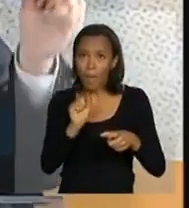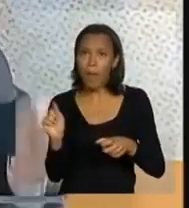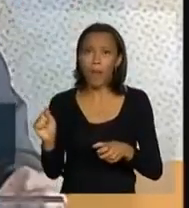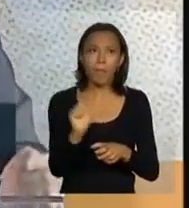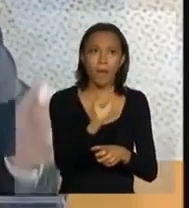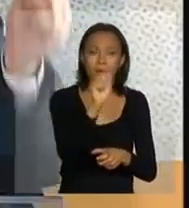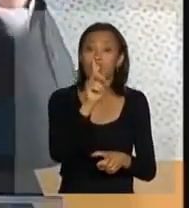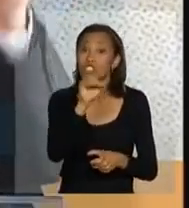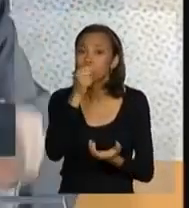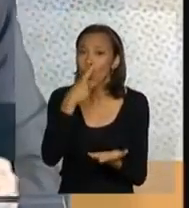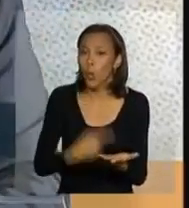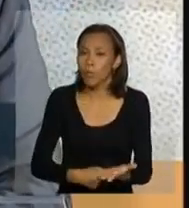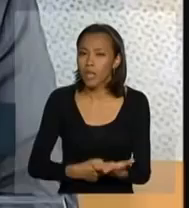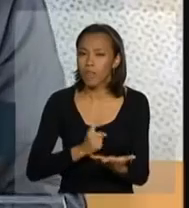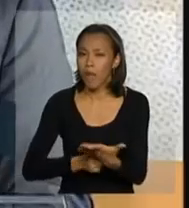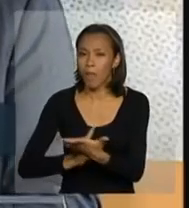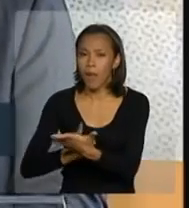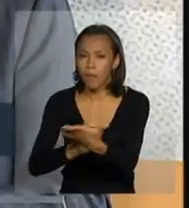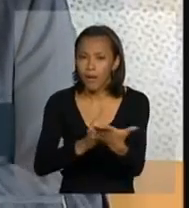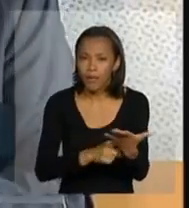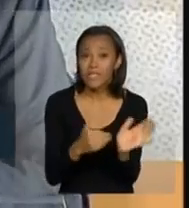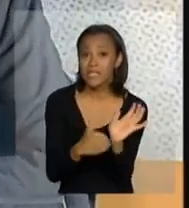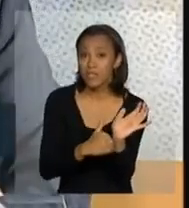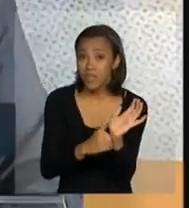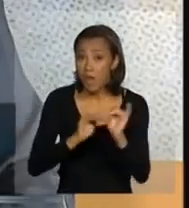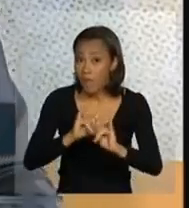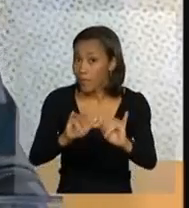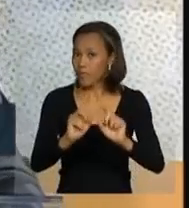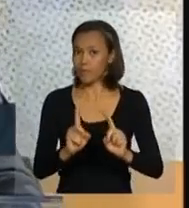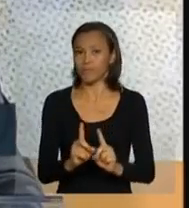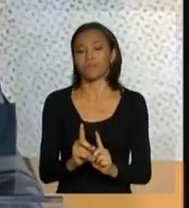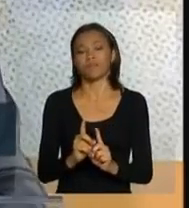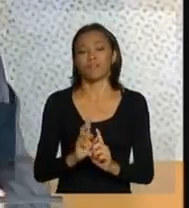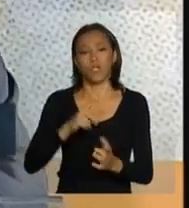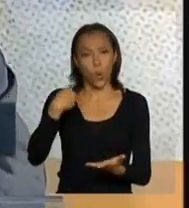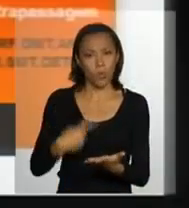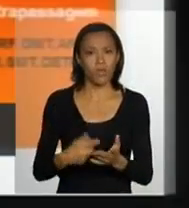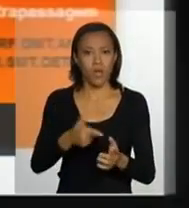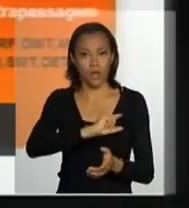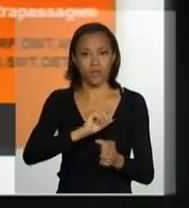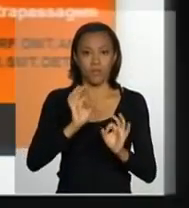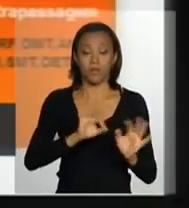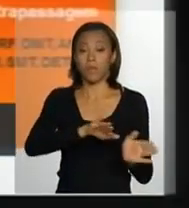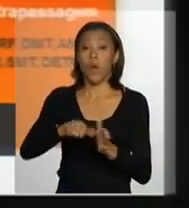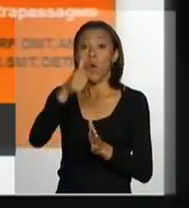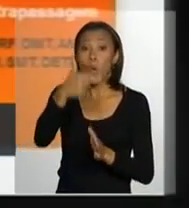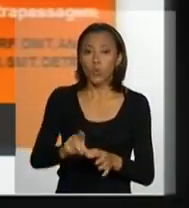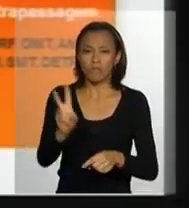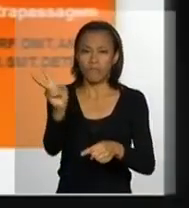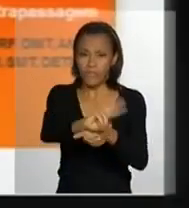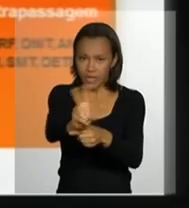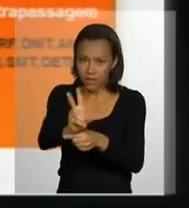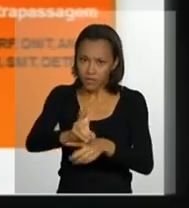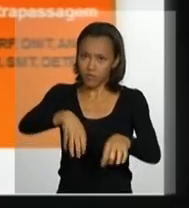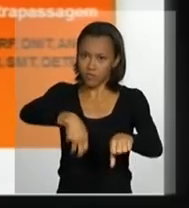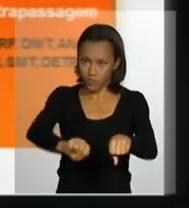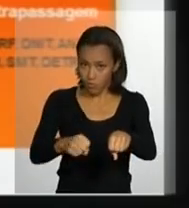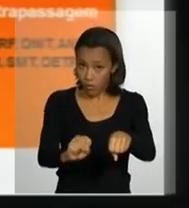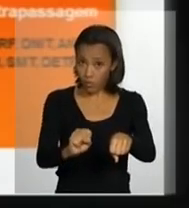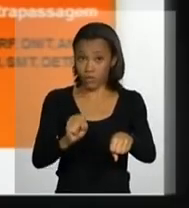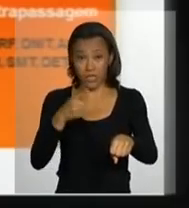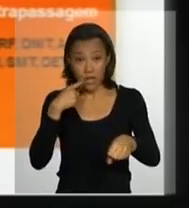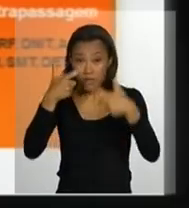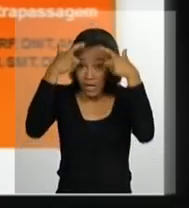combinados e previamente articulados. Segundo, fiscalização de motocicletas. Mais uma vez, verificação de